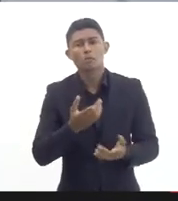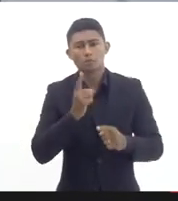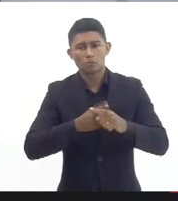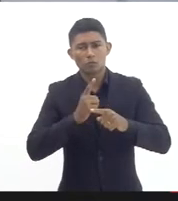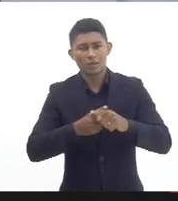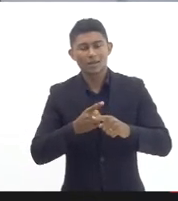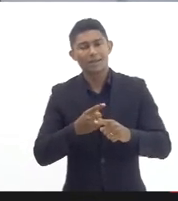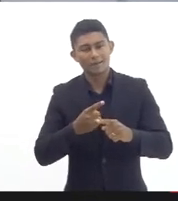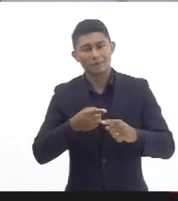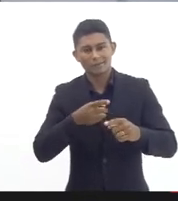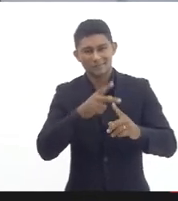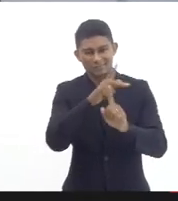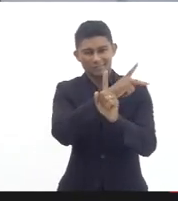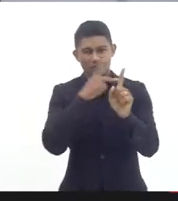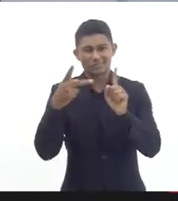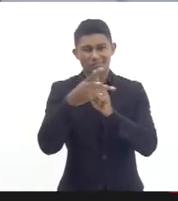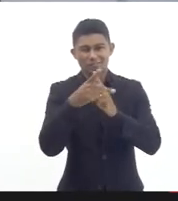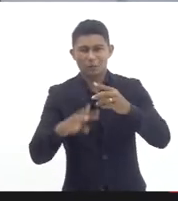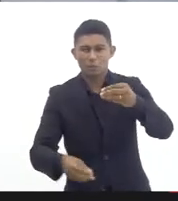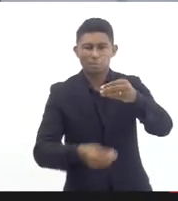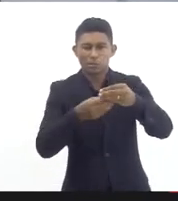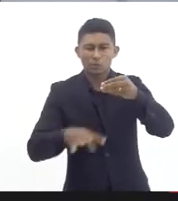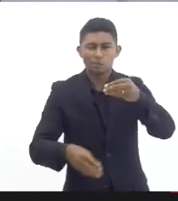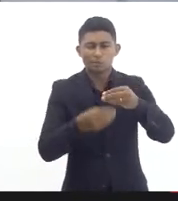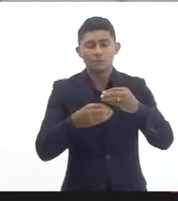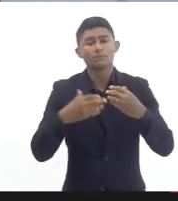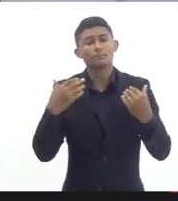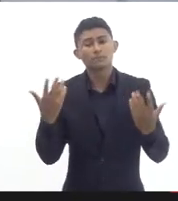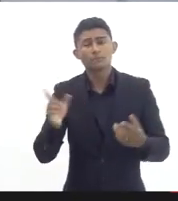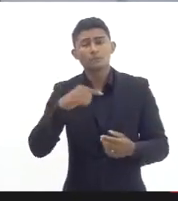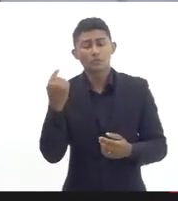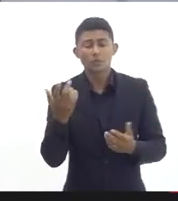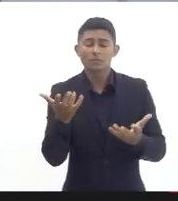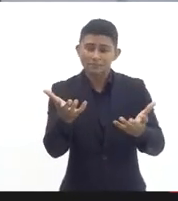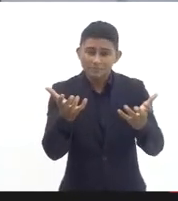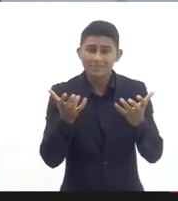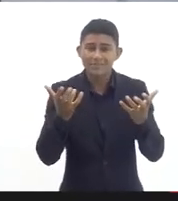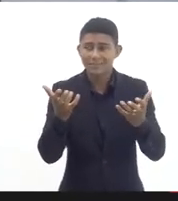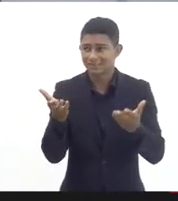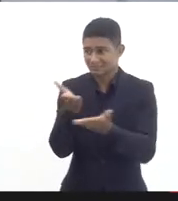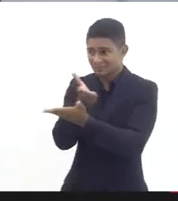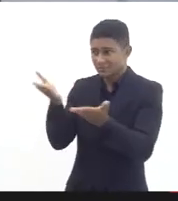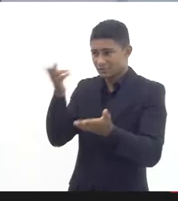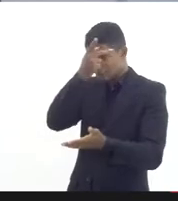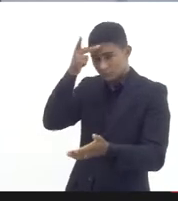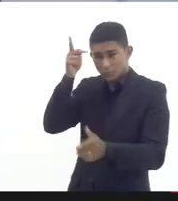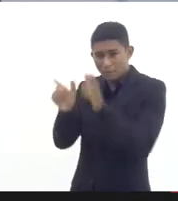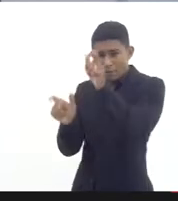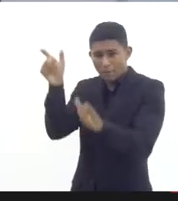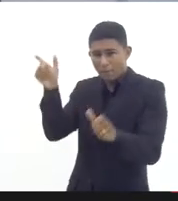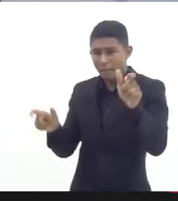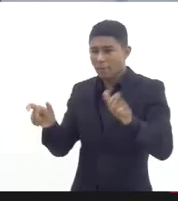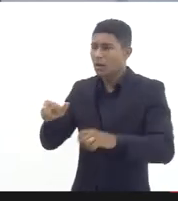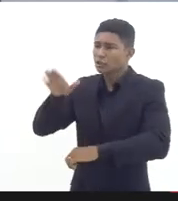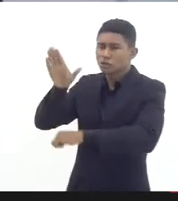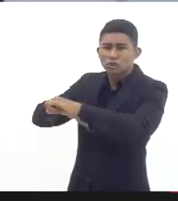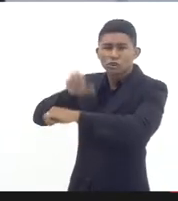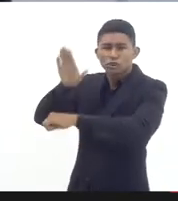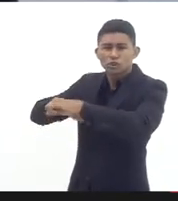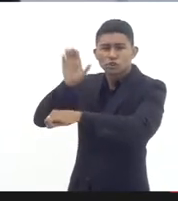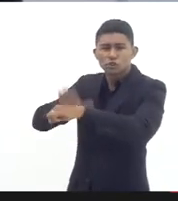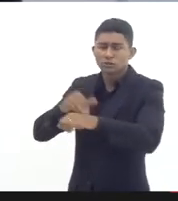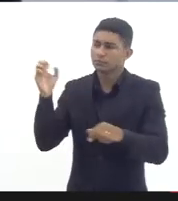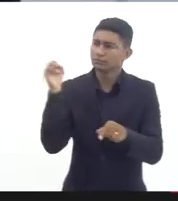de todos e se passa com votação para carros de problema efetivo para suprir de caráter e caráter